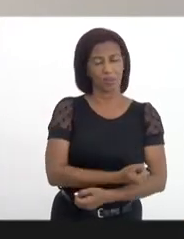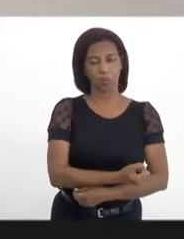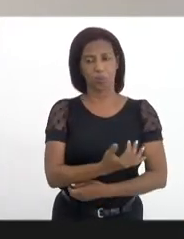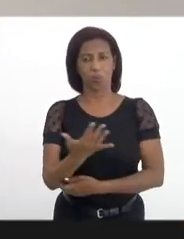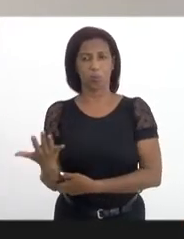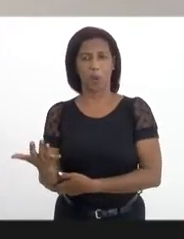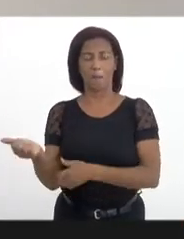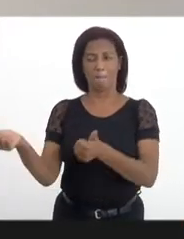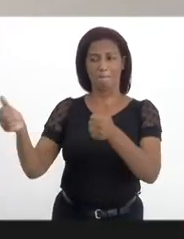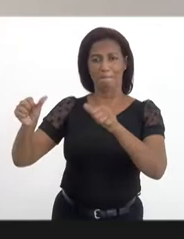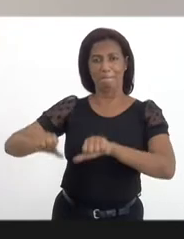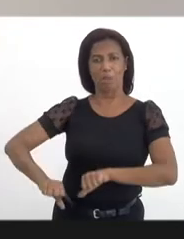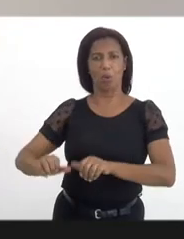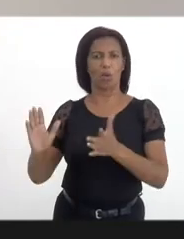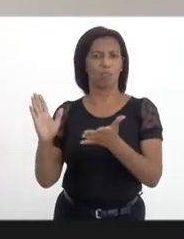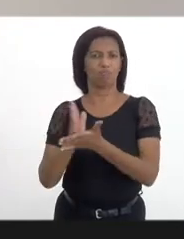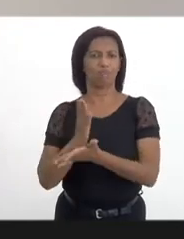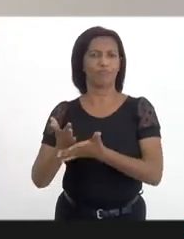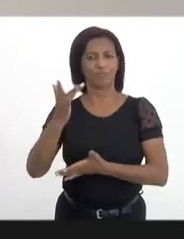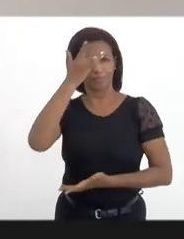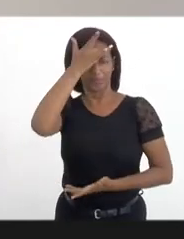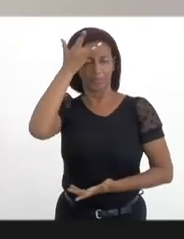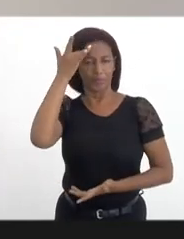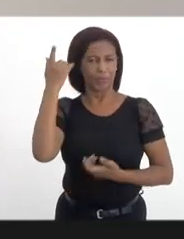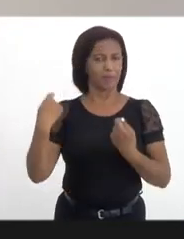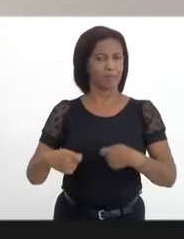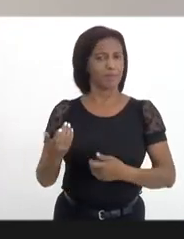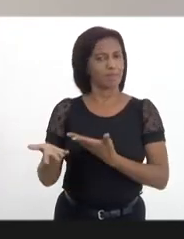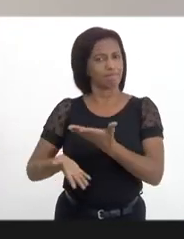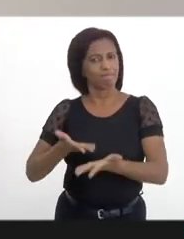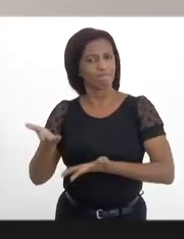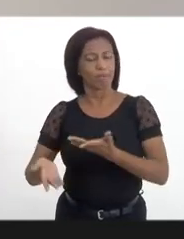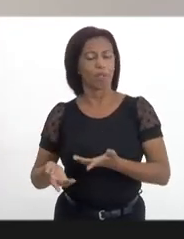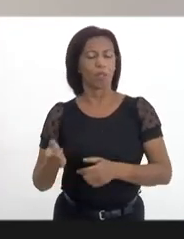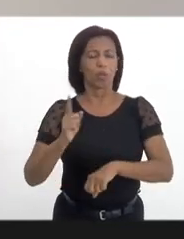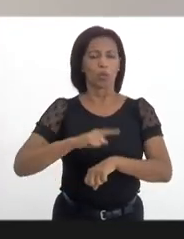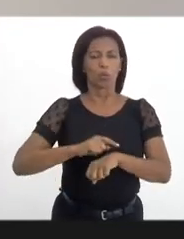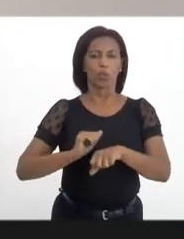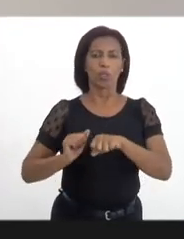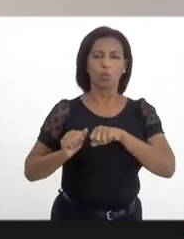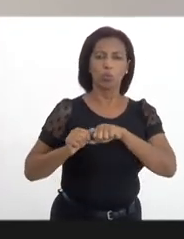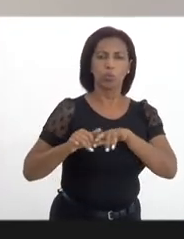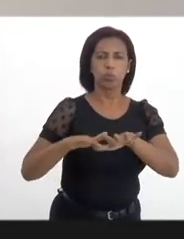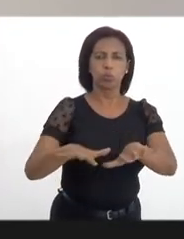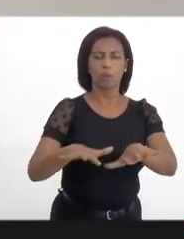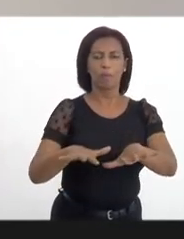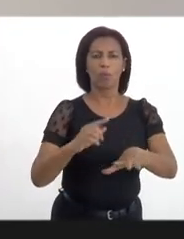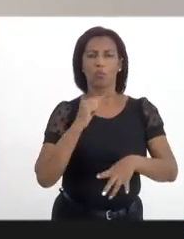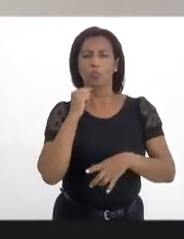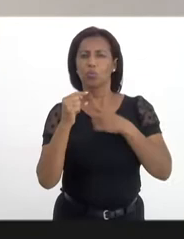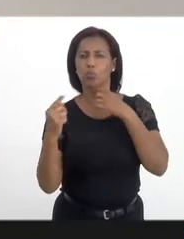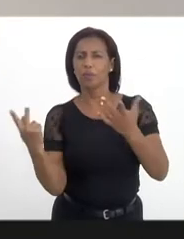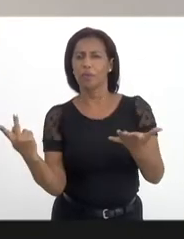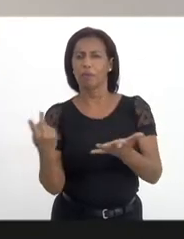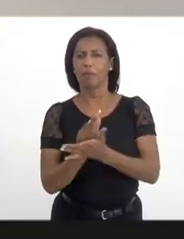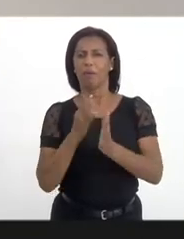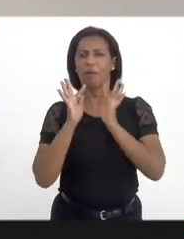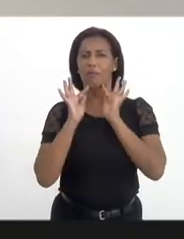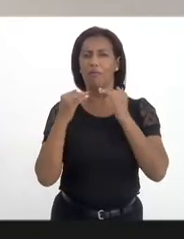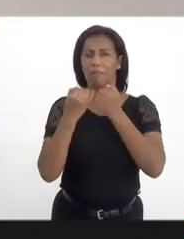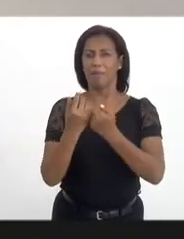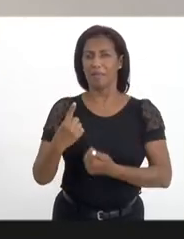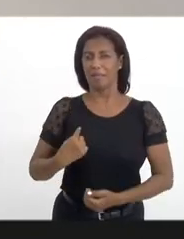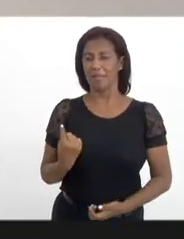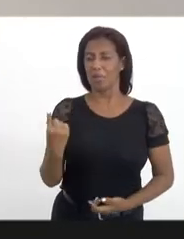piora no quadro de alguns pacientes. Durante a pandemia, uma dúvida surgiu entre familiares que possuem um ente querido